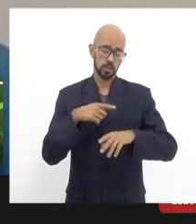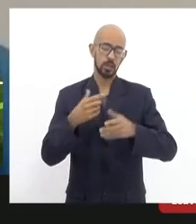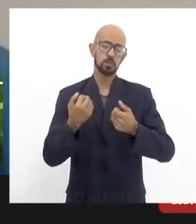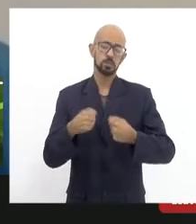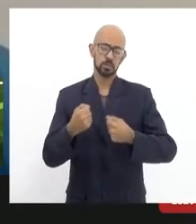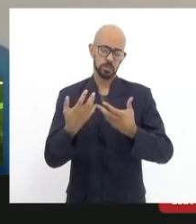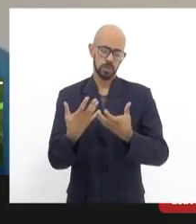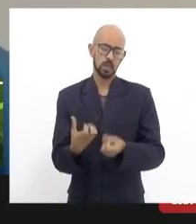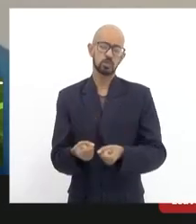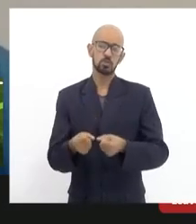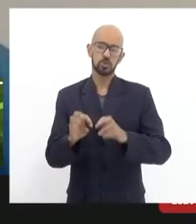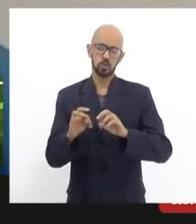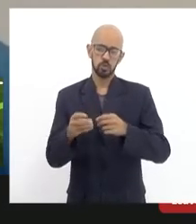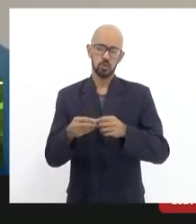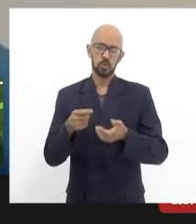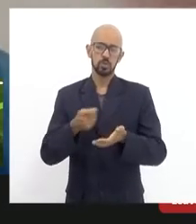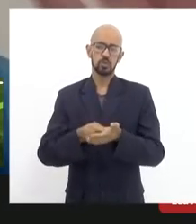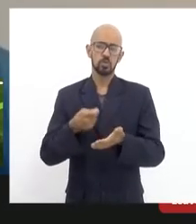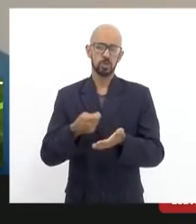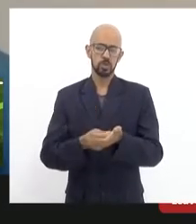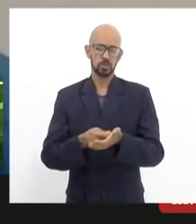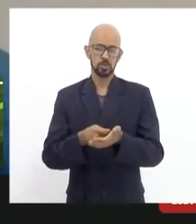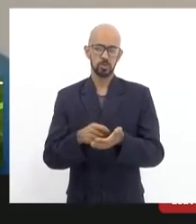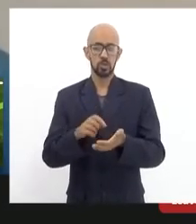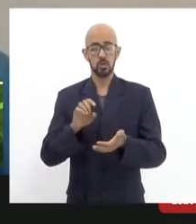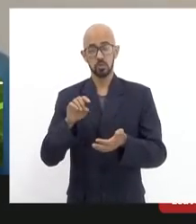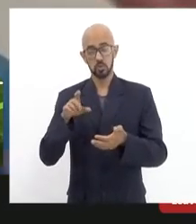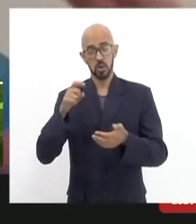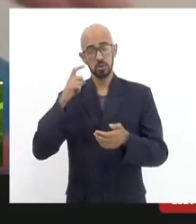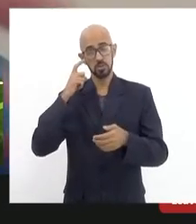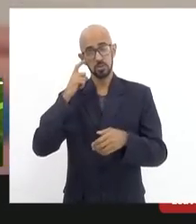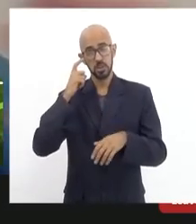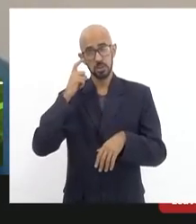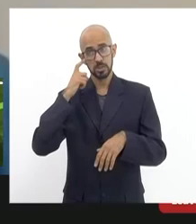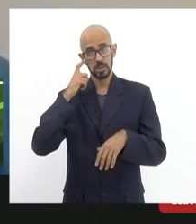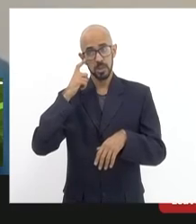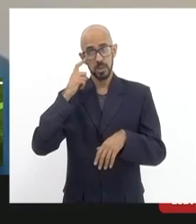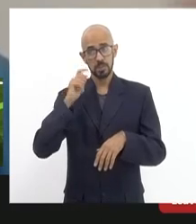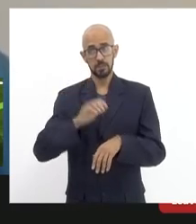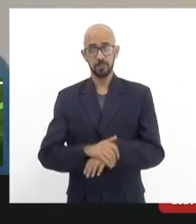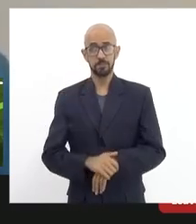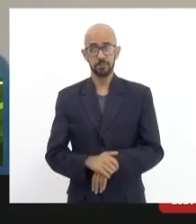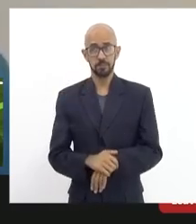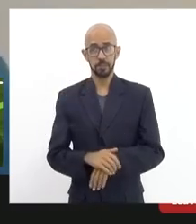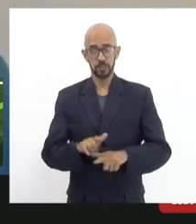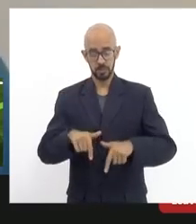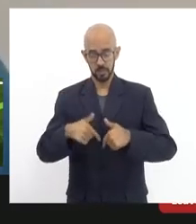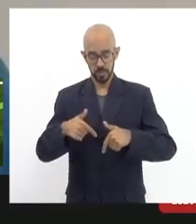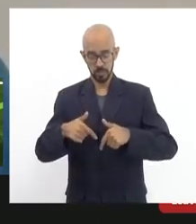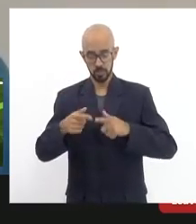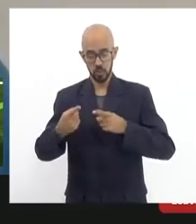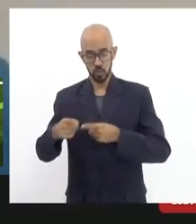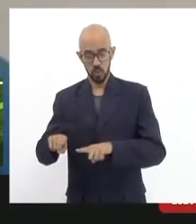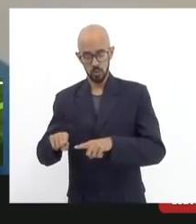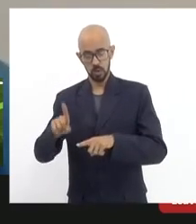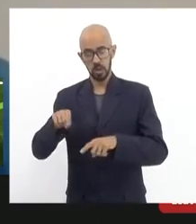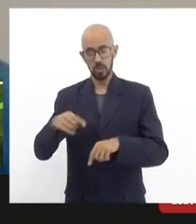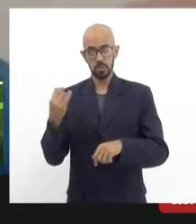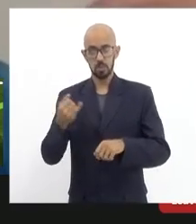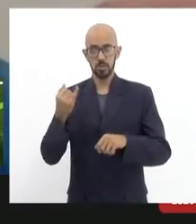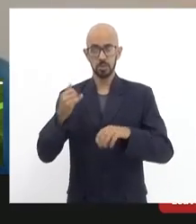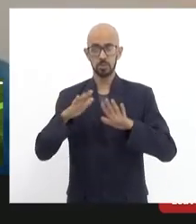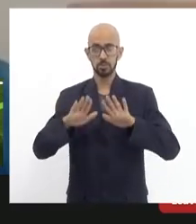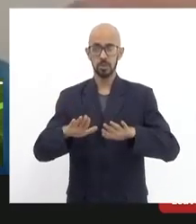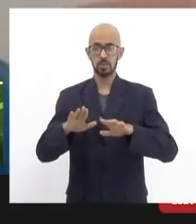evidentemente é só isso tendo esses dois canais paralelos os senhores agirem contra a privatização como estão dizendo acho legítimo a